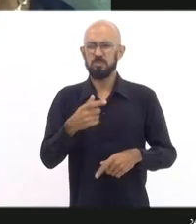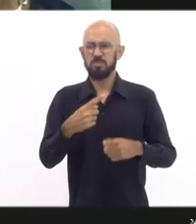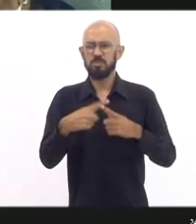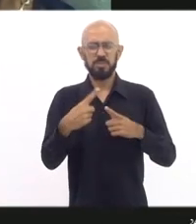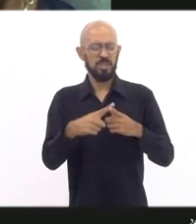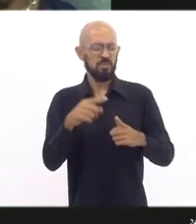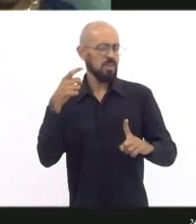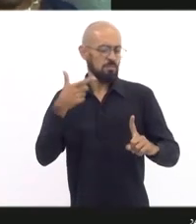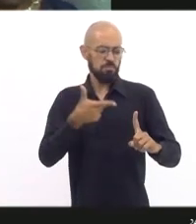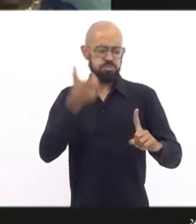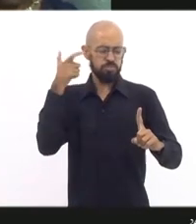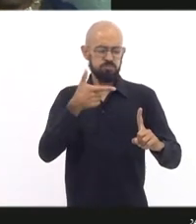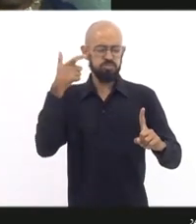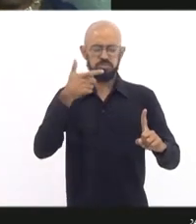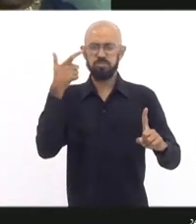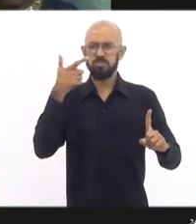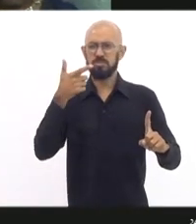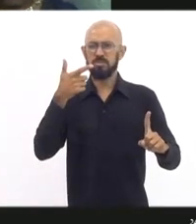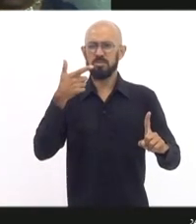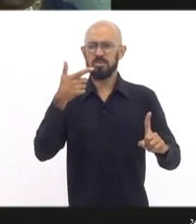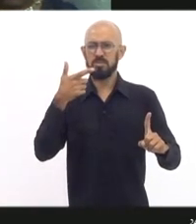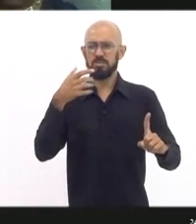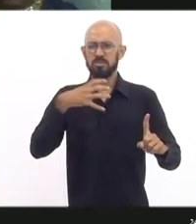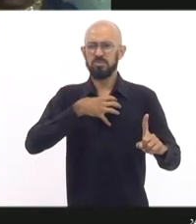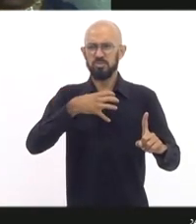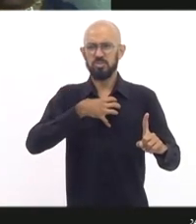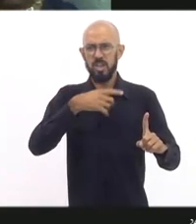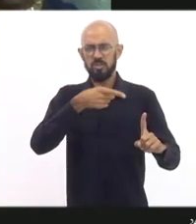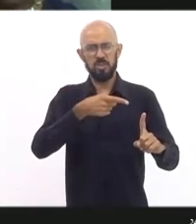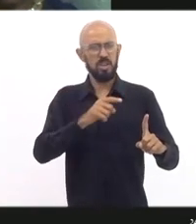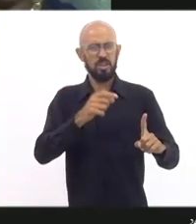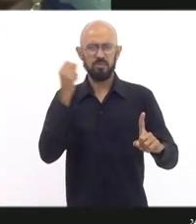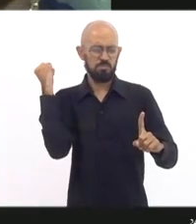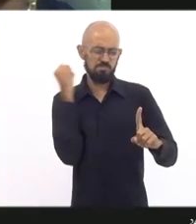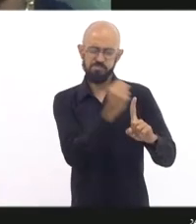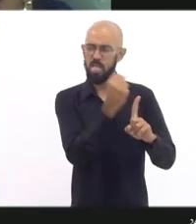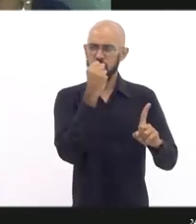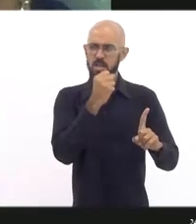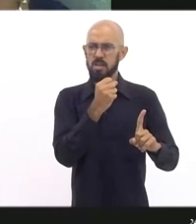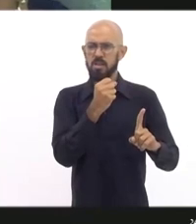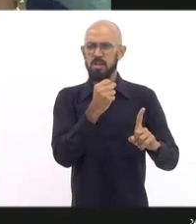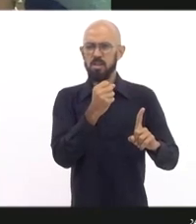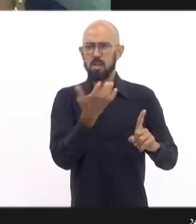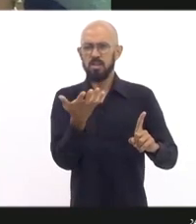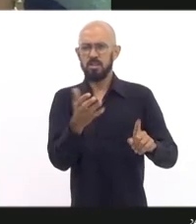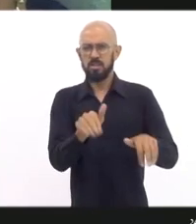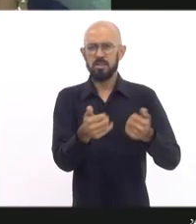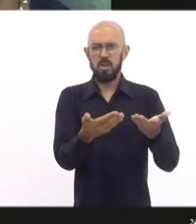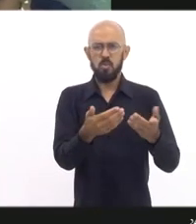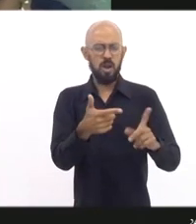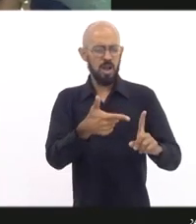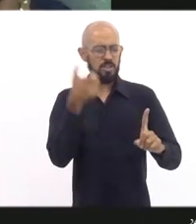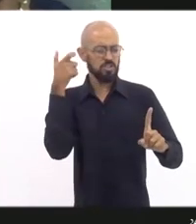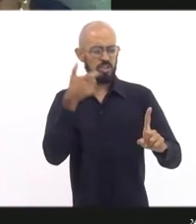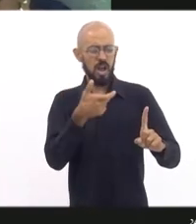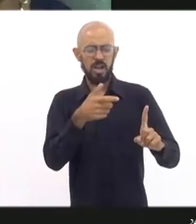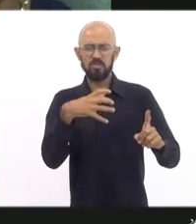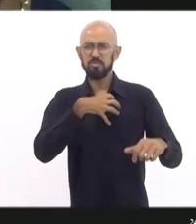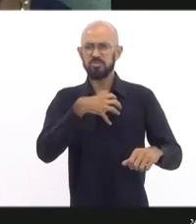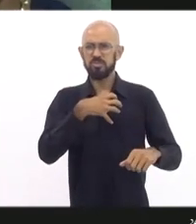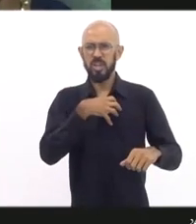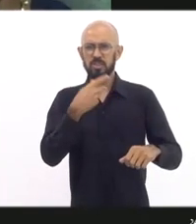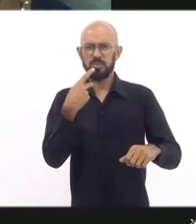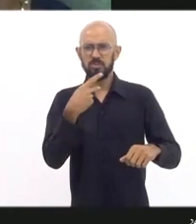assassinado, eu costumo dizer que ele foi executado, né, porque atirar da forma que ele atira do meu